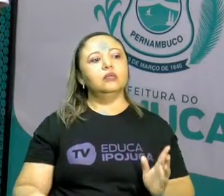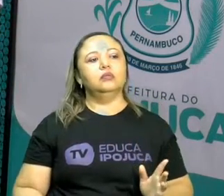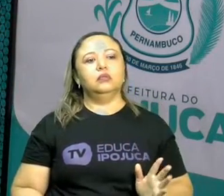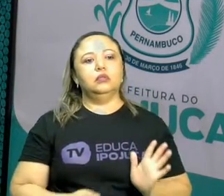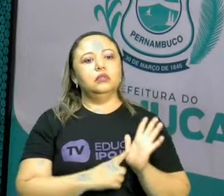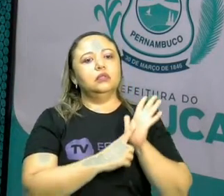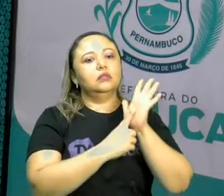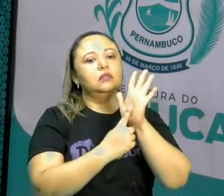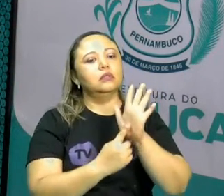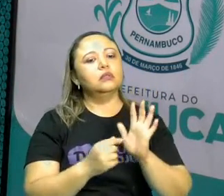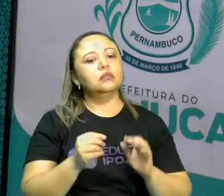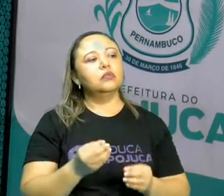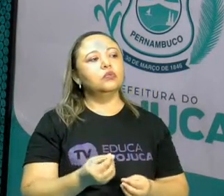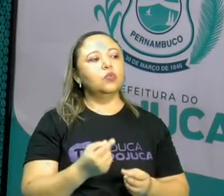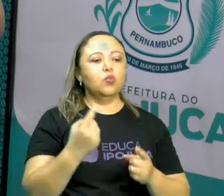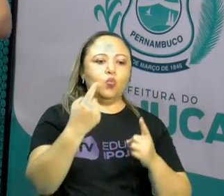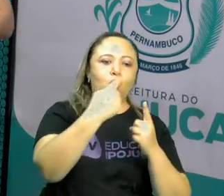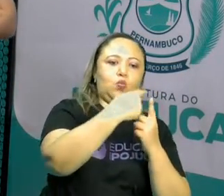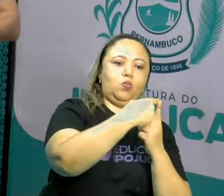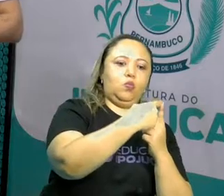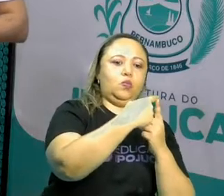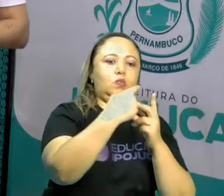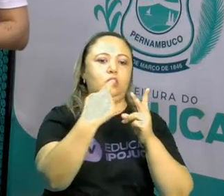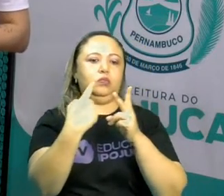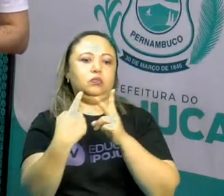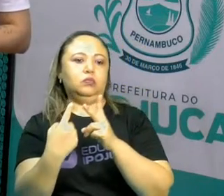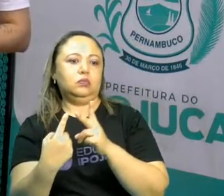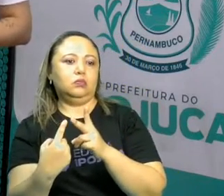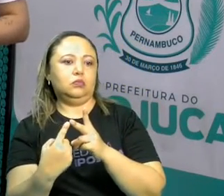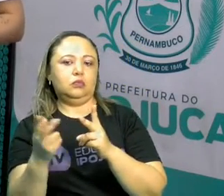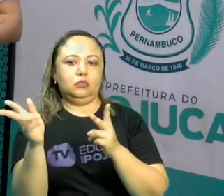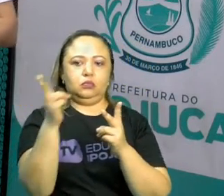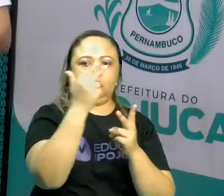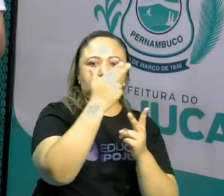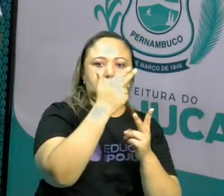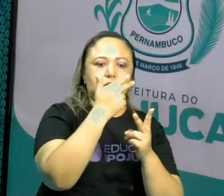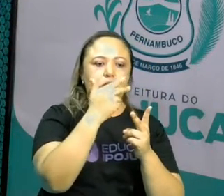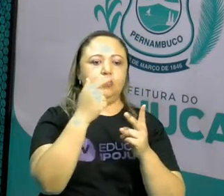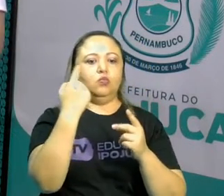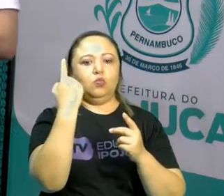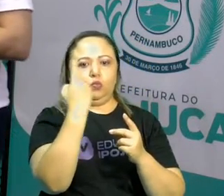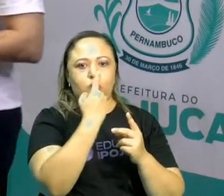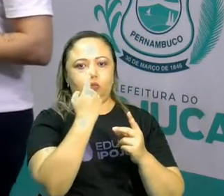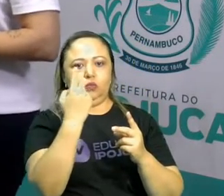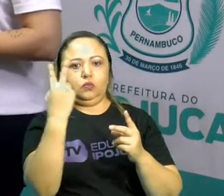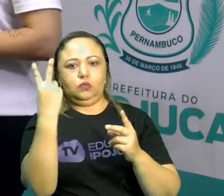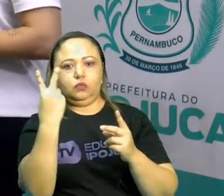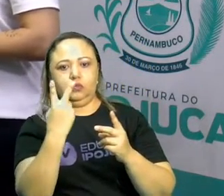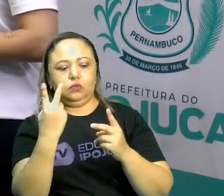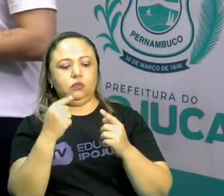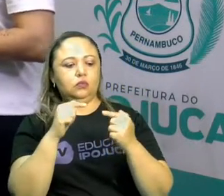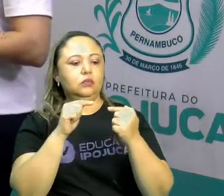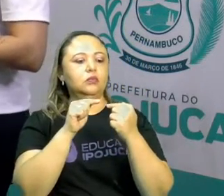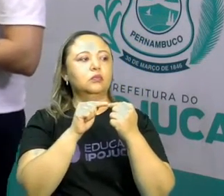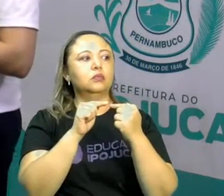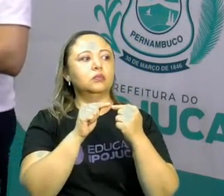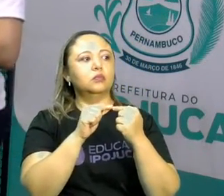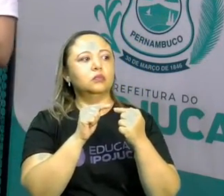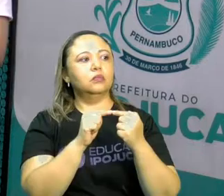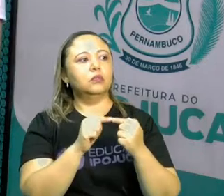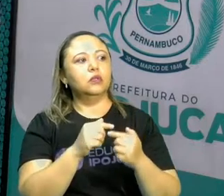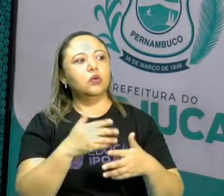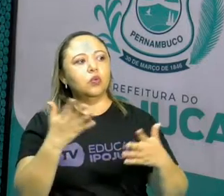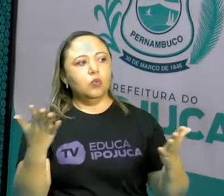representada, na imagem 1 ou na imagem 2? O que é que vocês acham? A menina ia por uma trilha quando, de